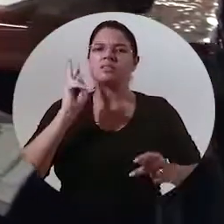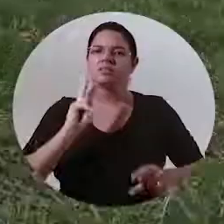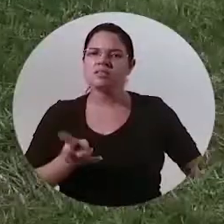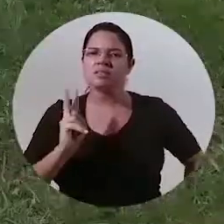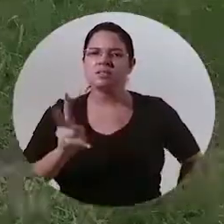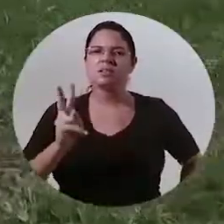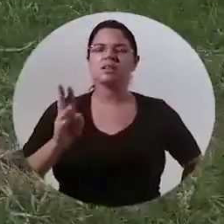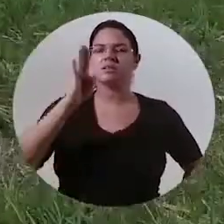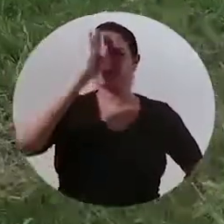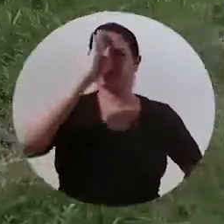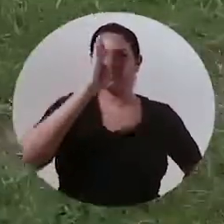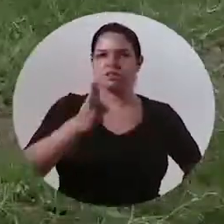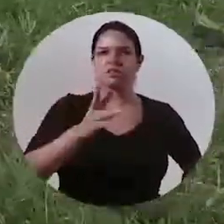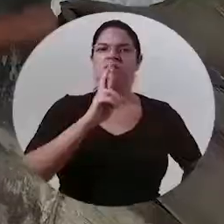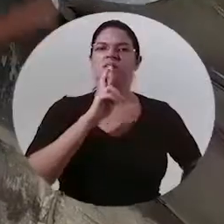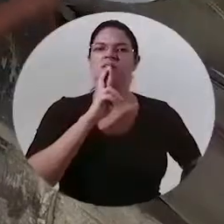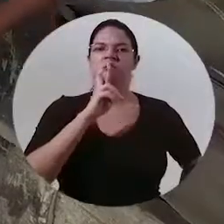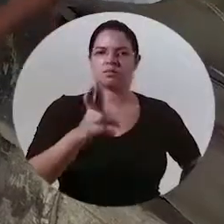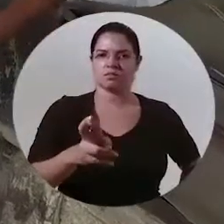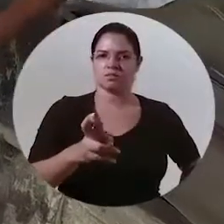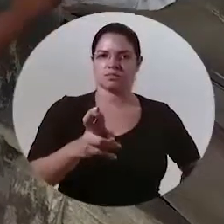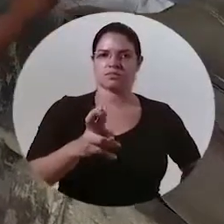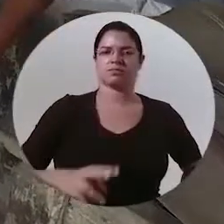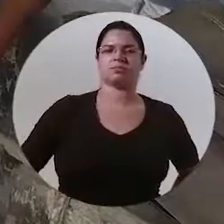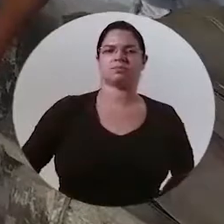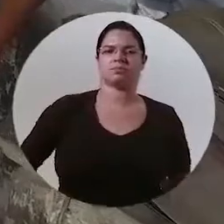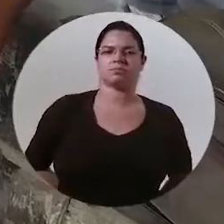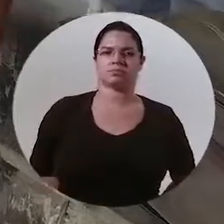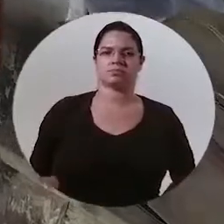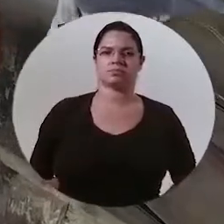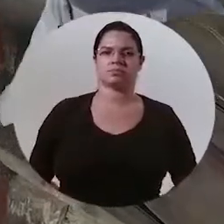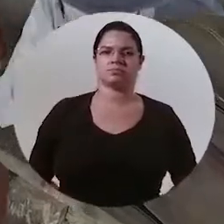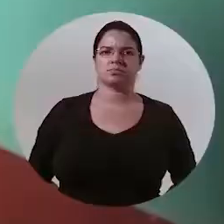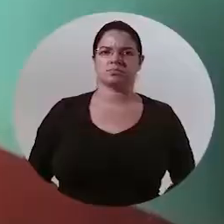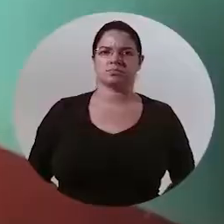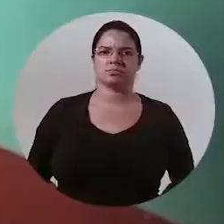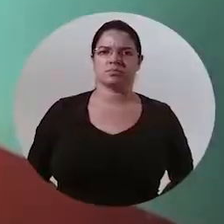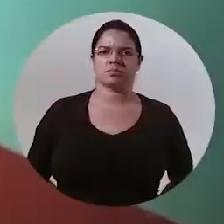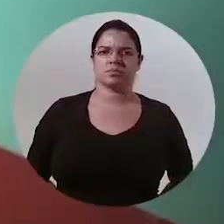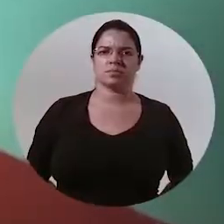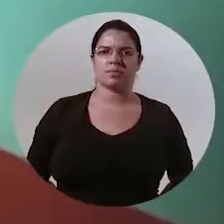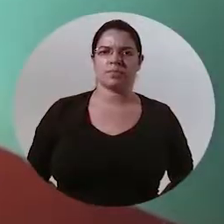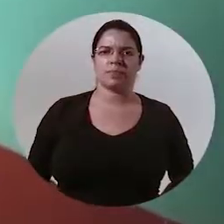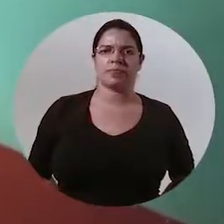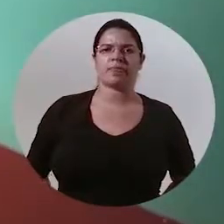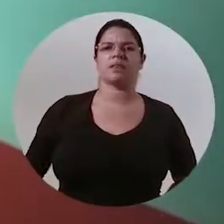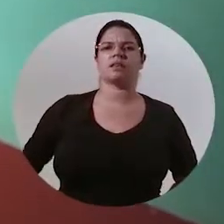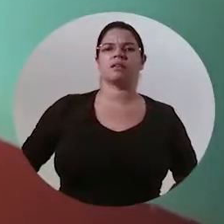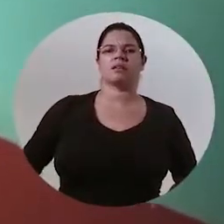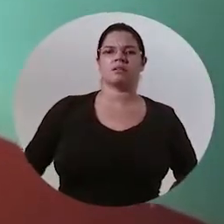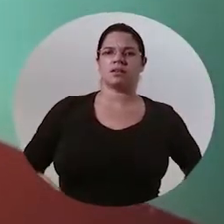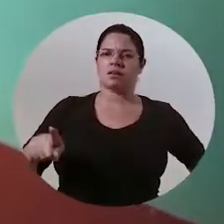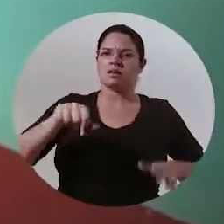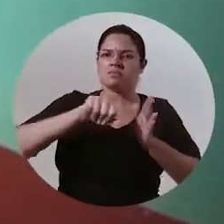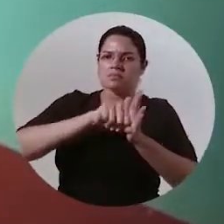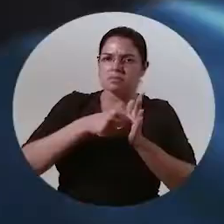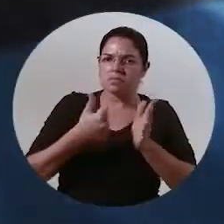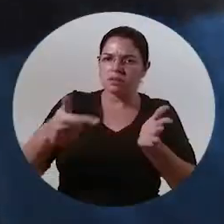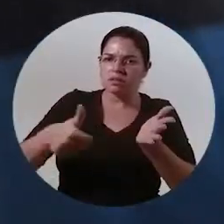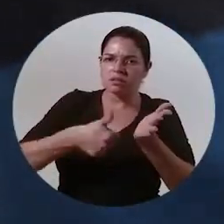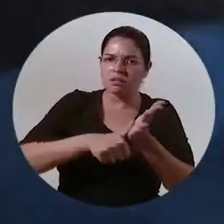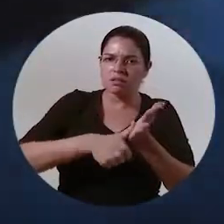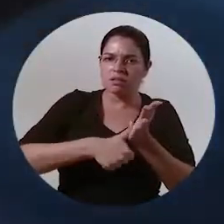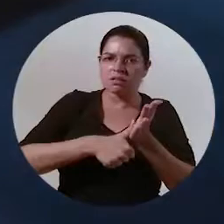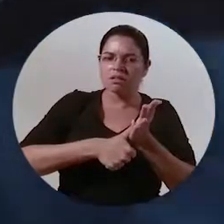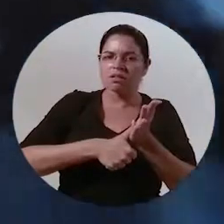outro ali e correr sempre em direção à solução Difícil nesse sentido que documento Precisa,